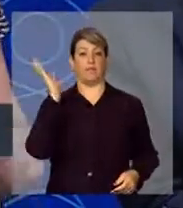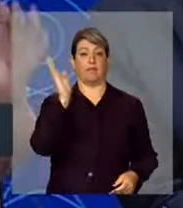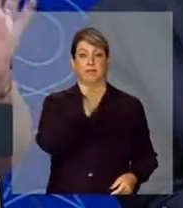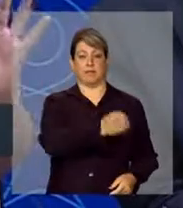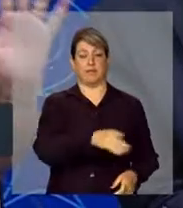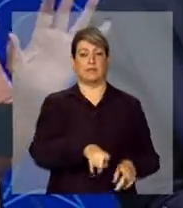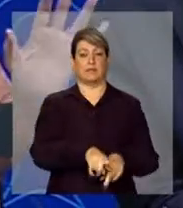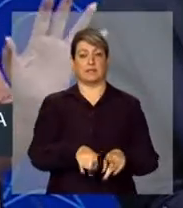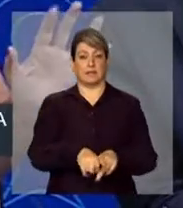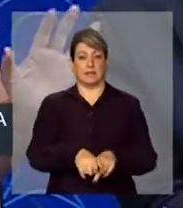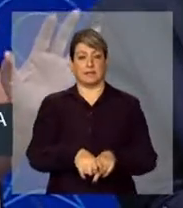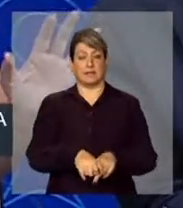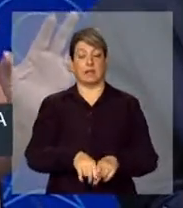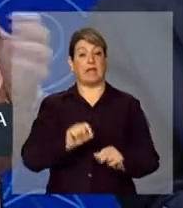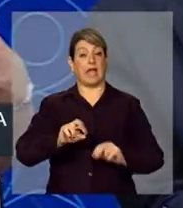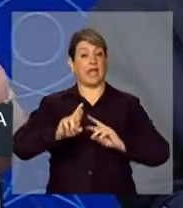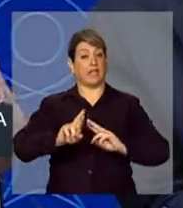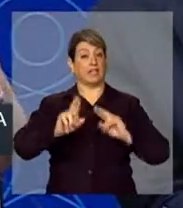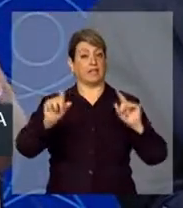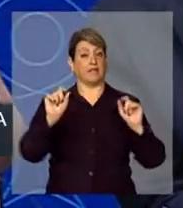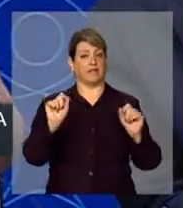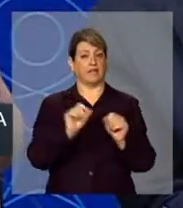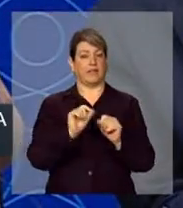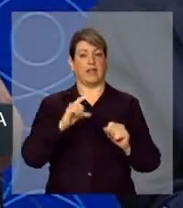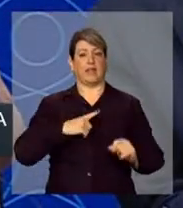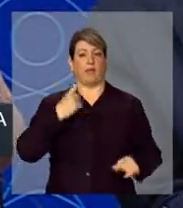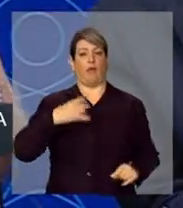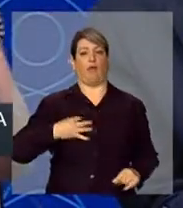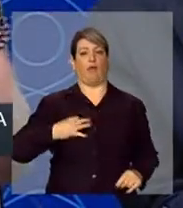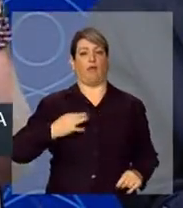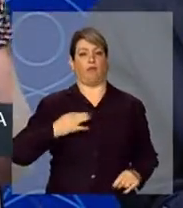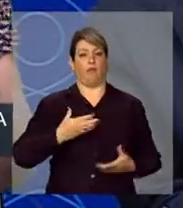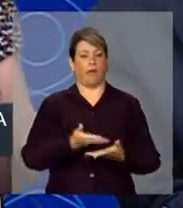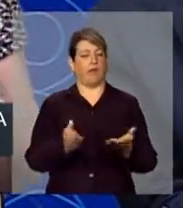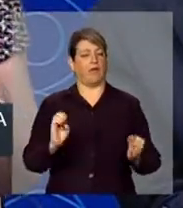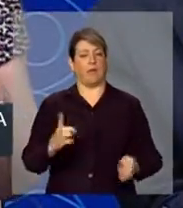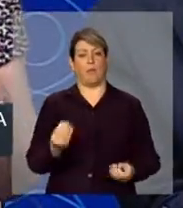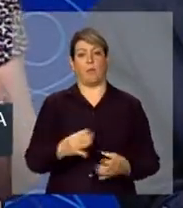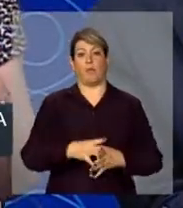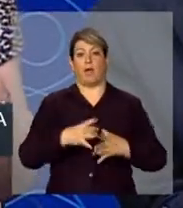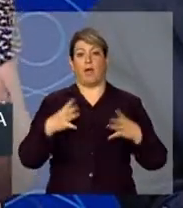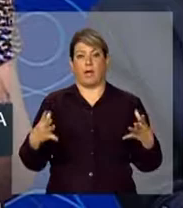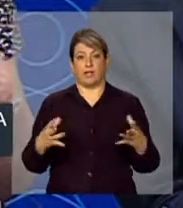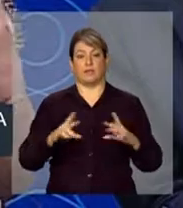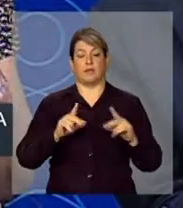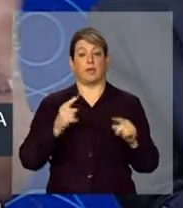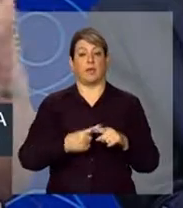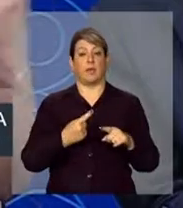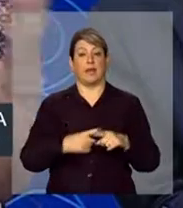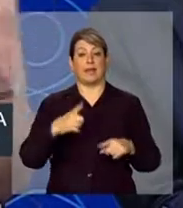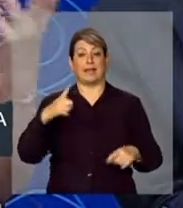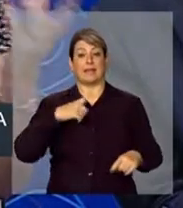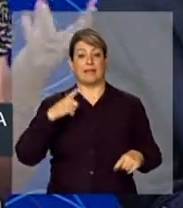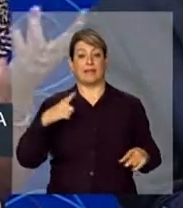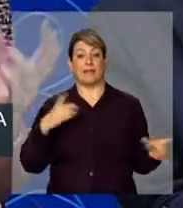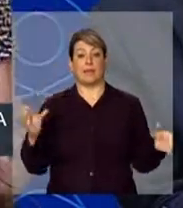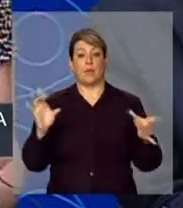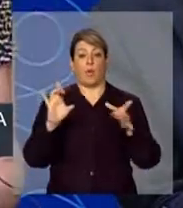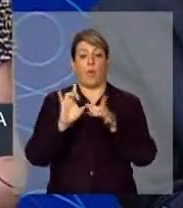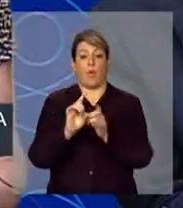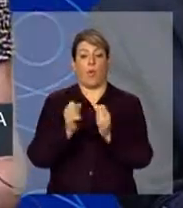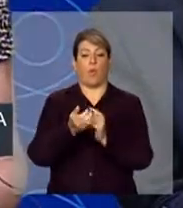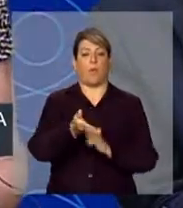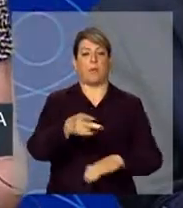A diferença que faz você ter um voluntário é enorme, porque você tem aquela conexão com o país,